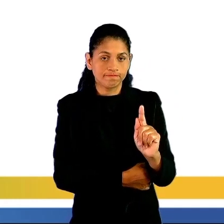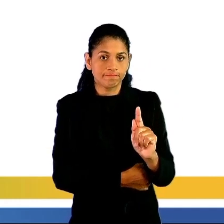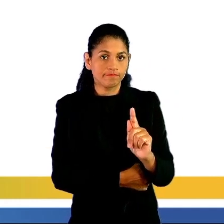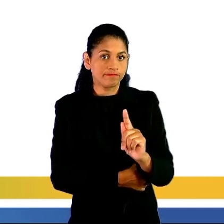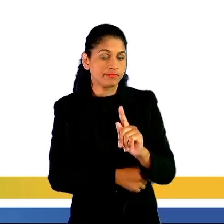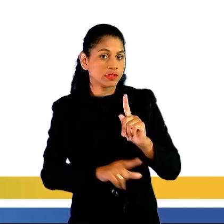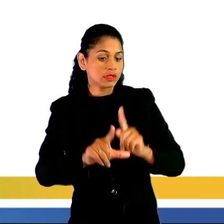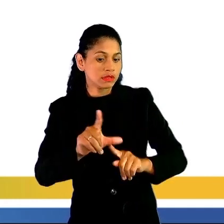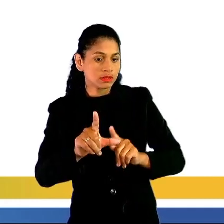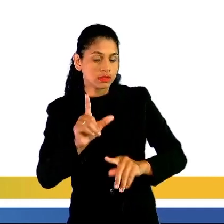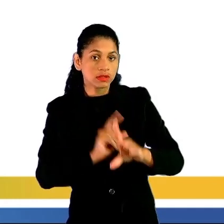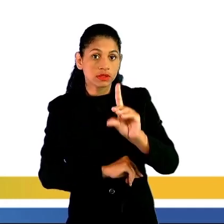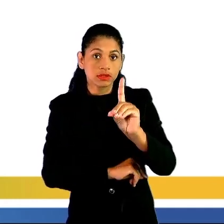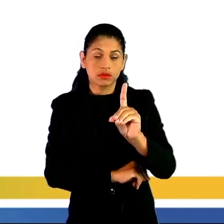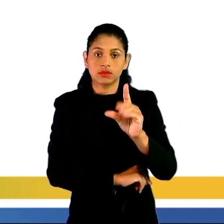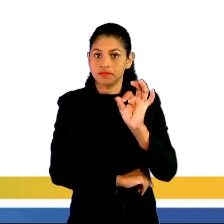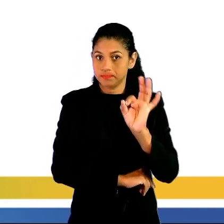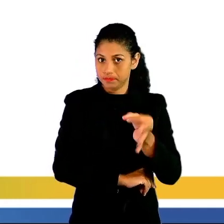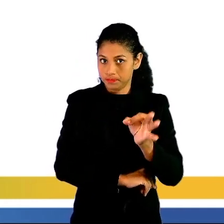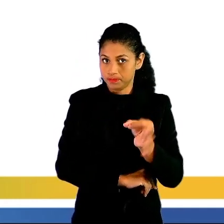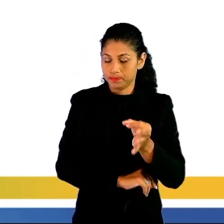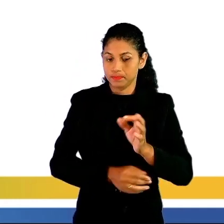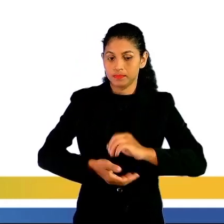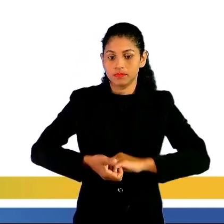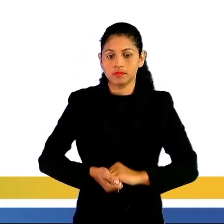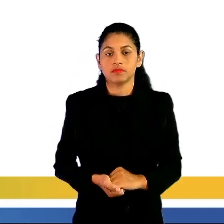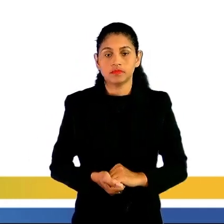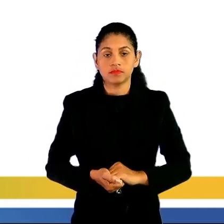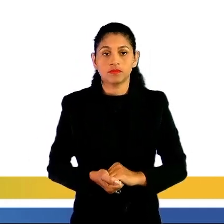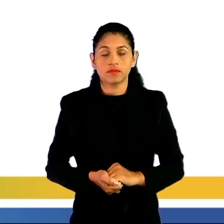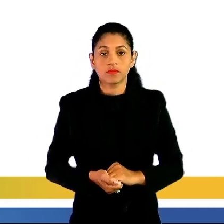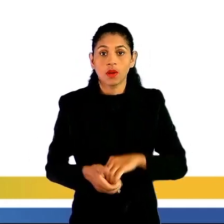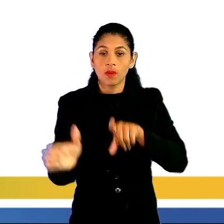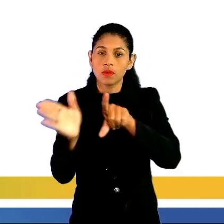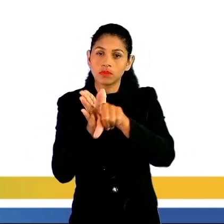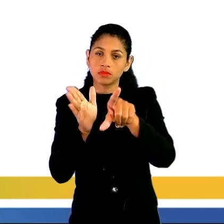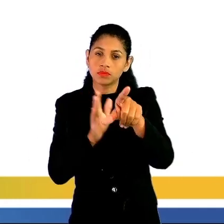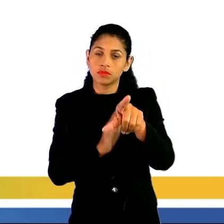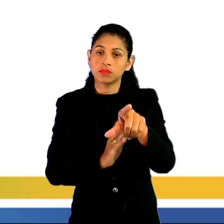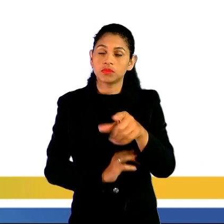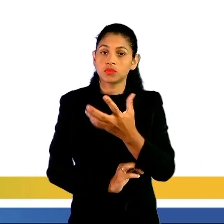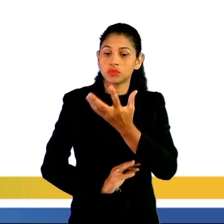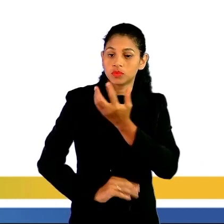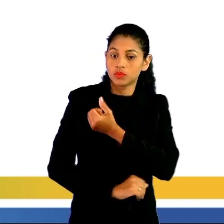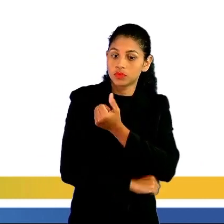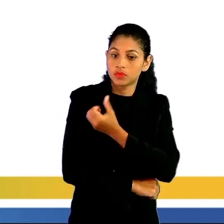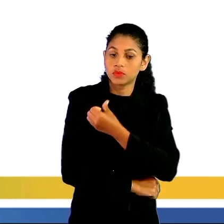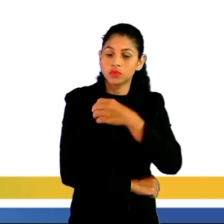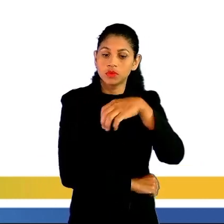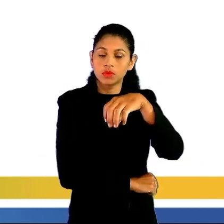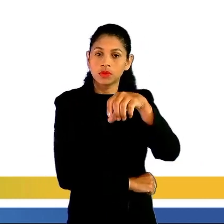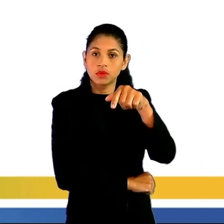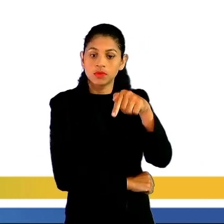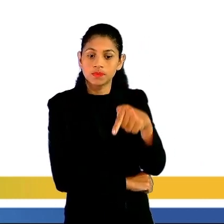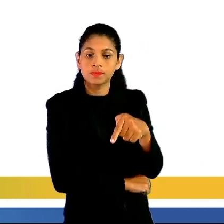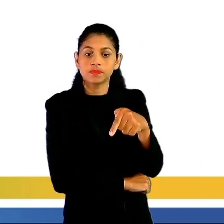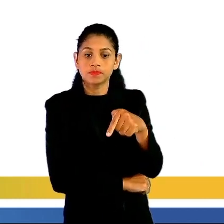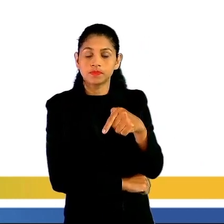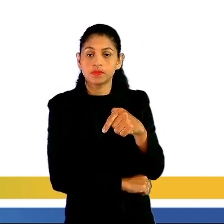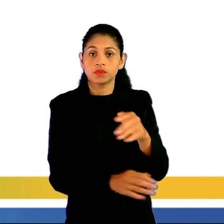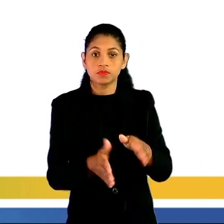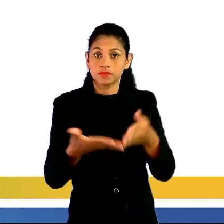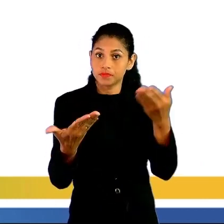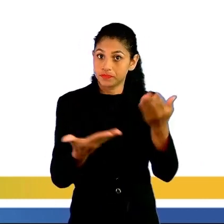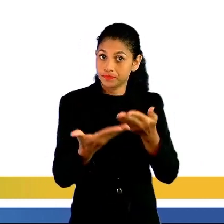Vamos para a próxima questão. Questão 7. Livro do segundo ano da Provenente está na página 84.